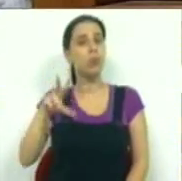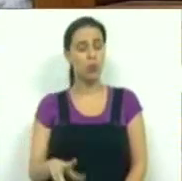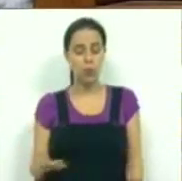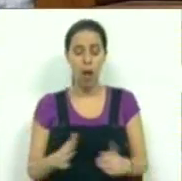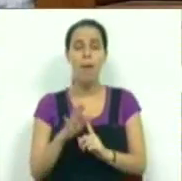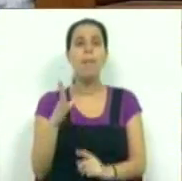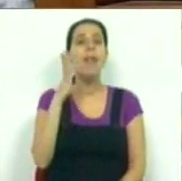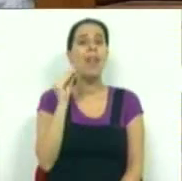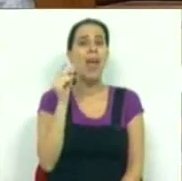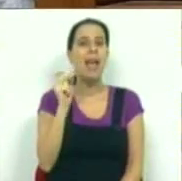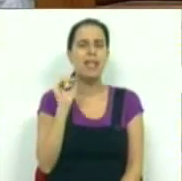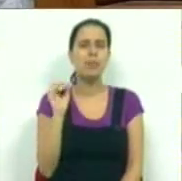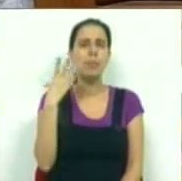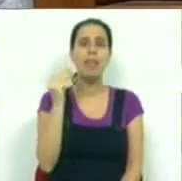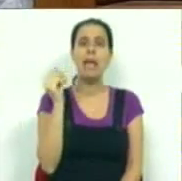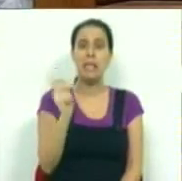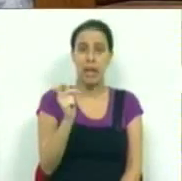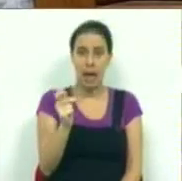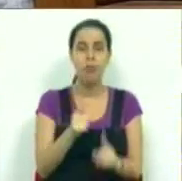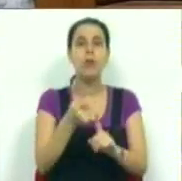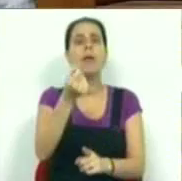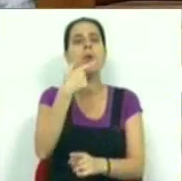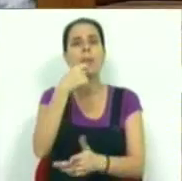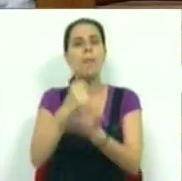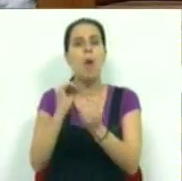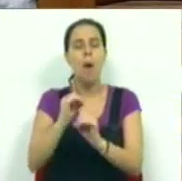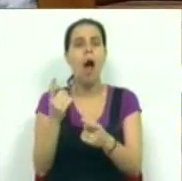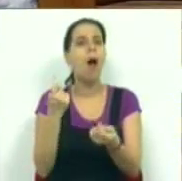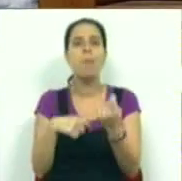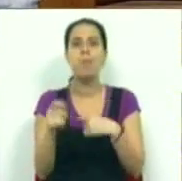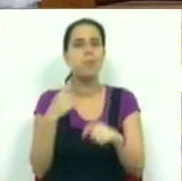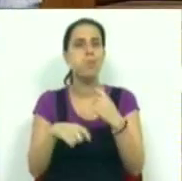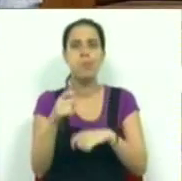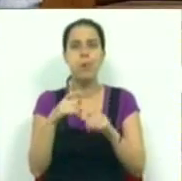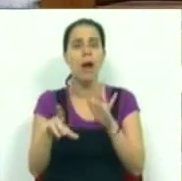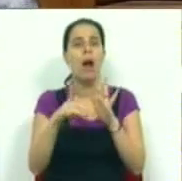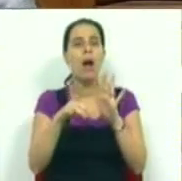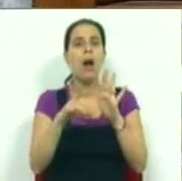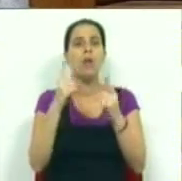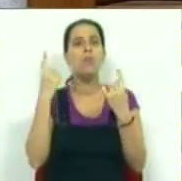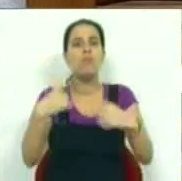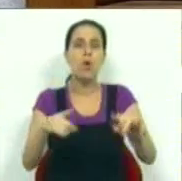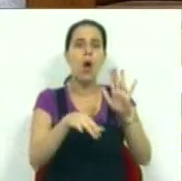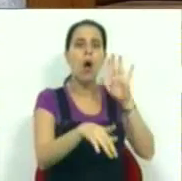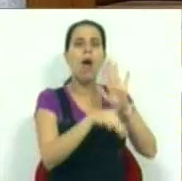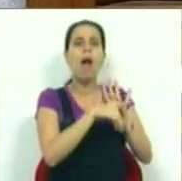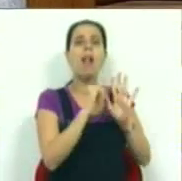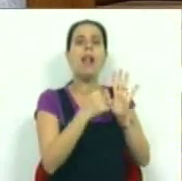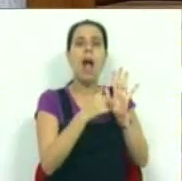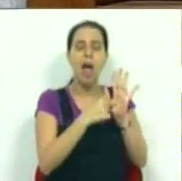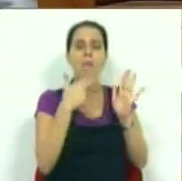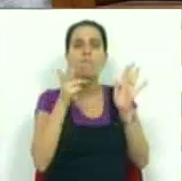Nos primeiros 10 anos, os genéricos nunca saíram da lei para o balcão das farmácias.